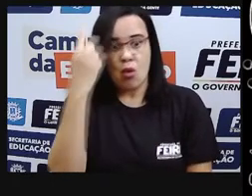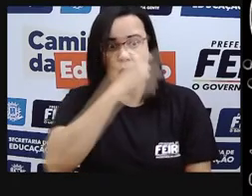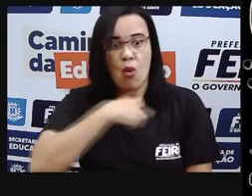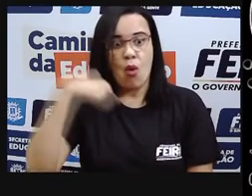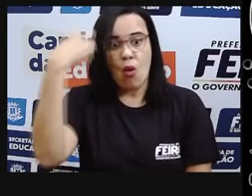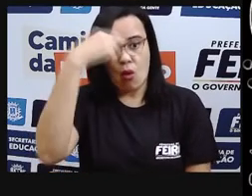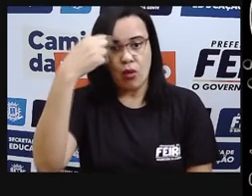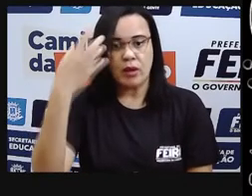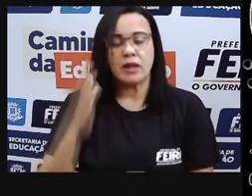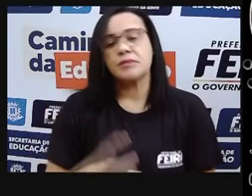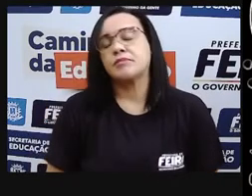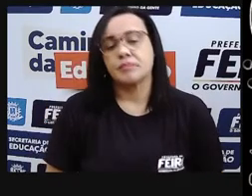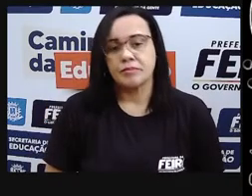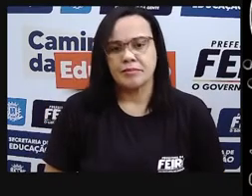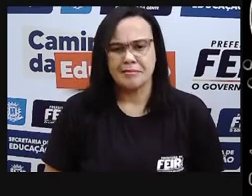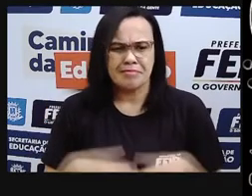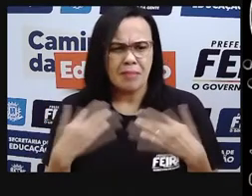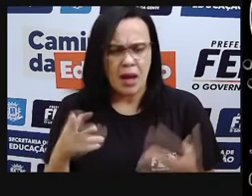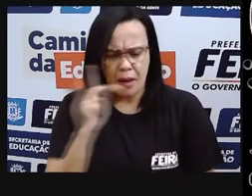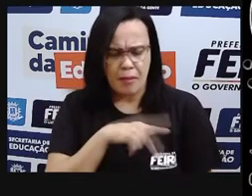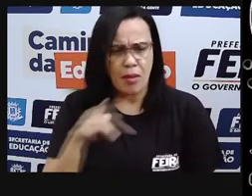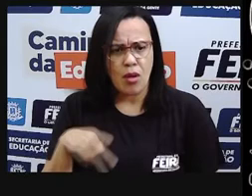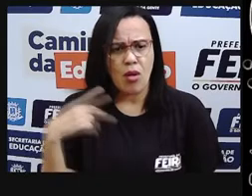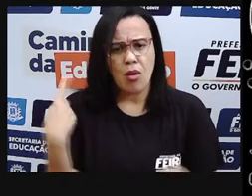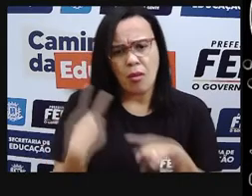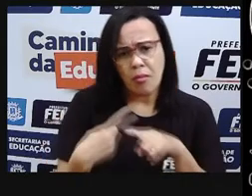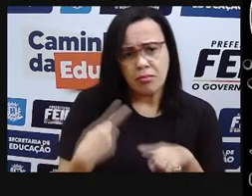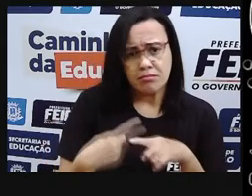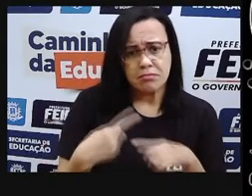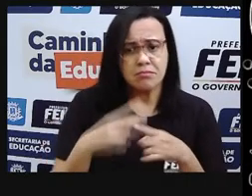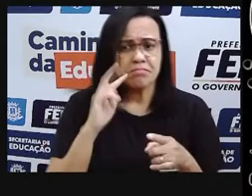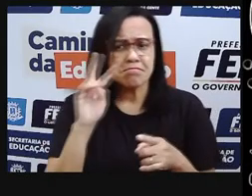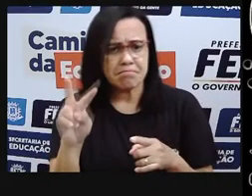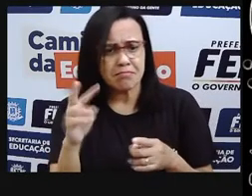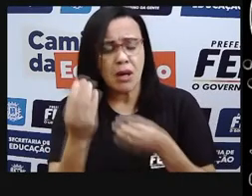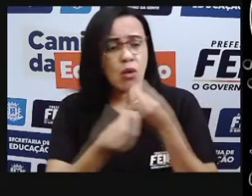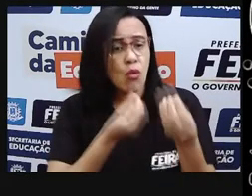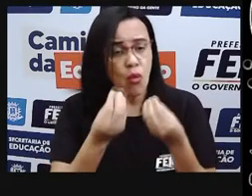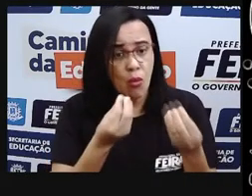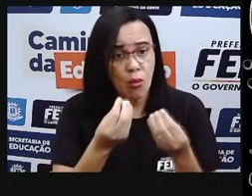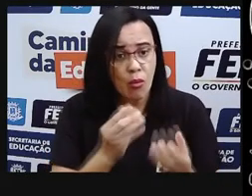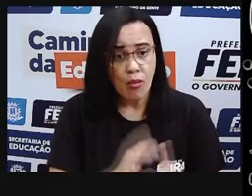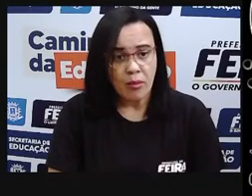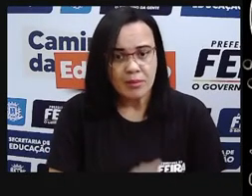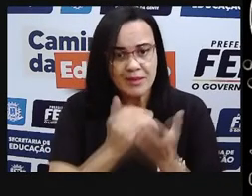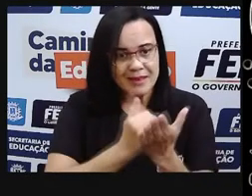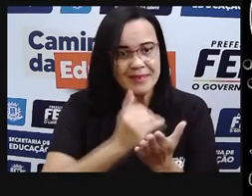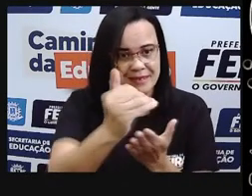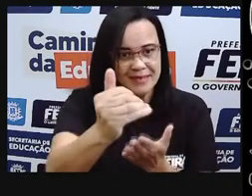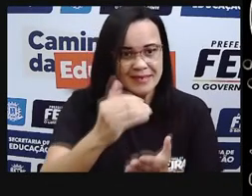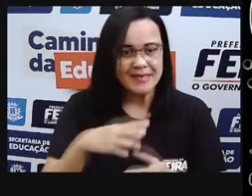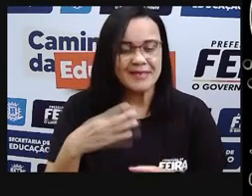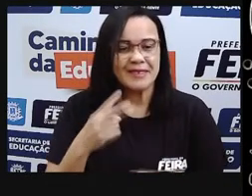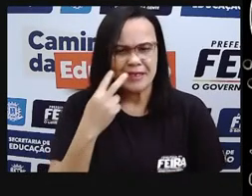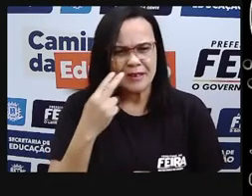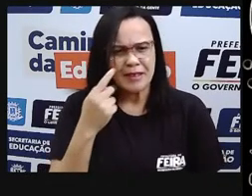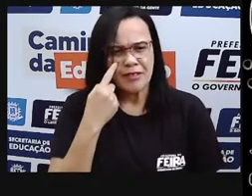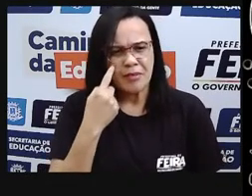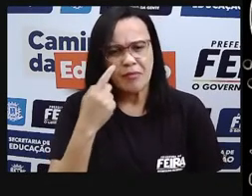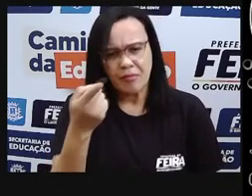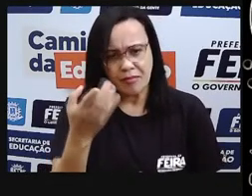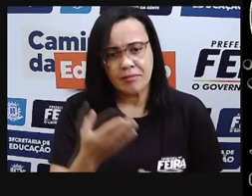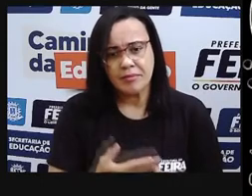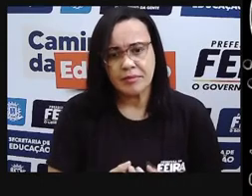a gente precisa desse valor? Ah, vamos para o que interessa. Vamos para o quanto a gente vai gastar, né? Qual consumo disso?